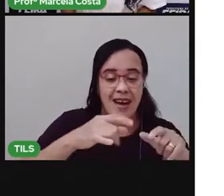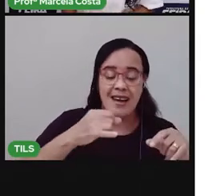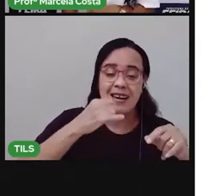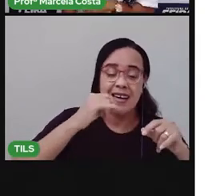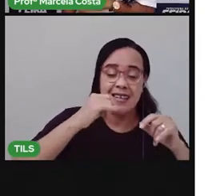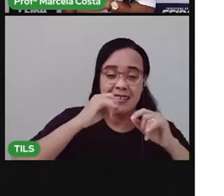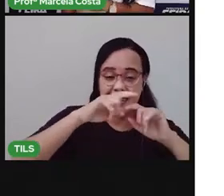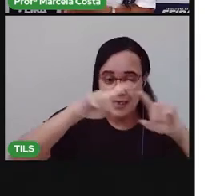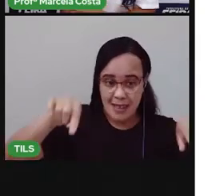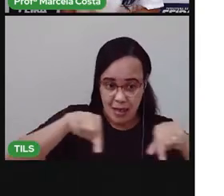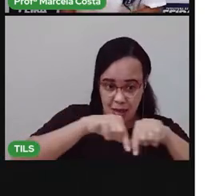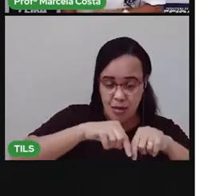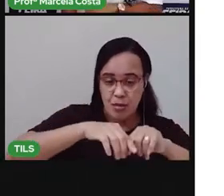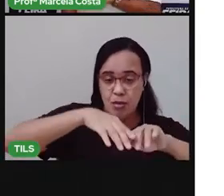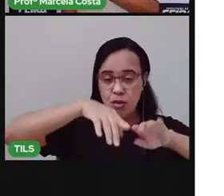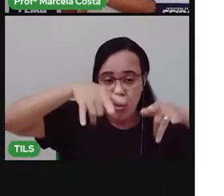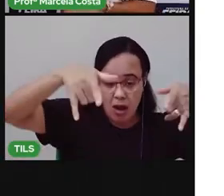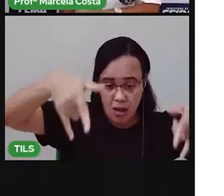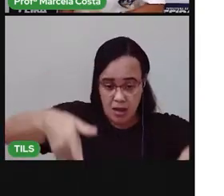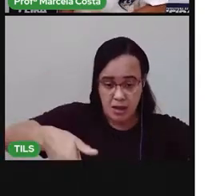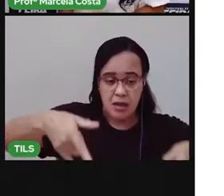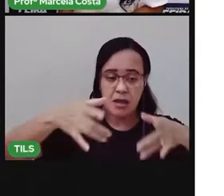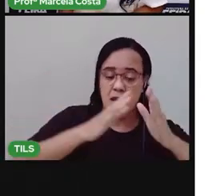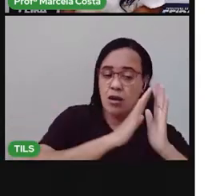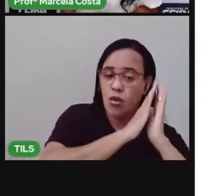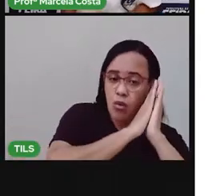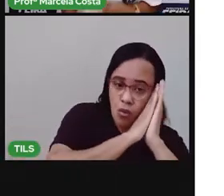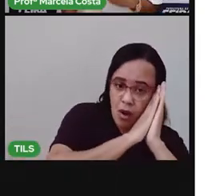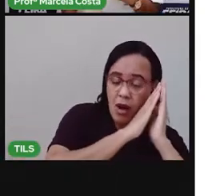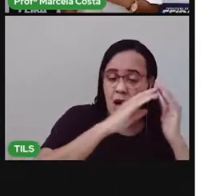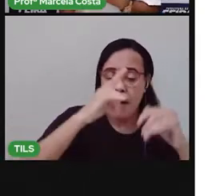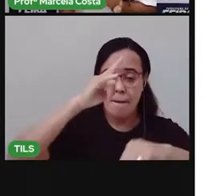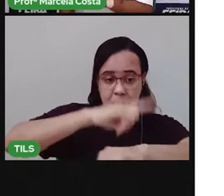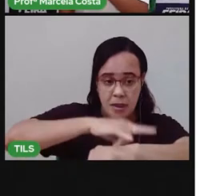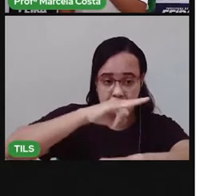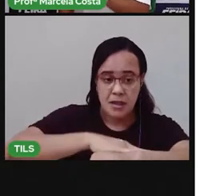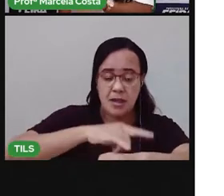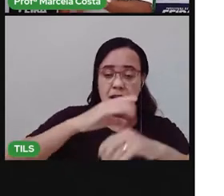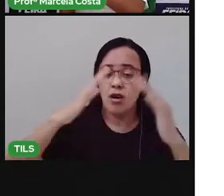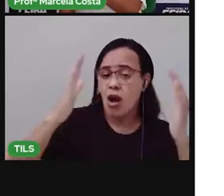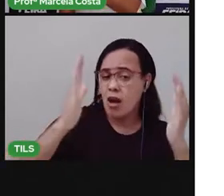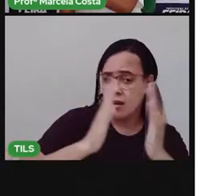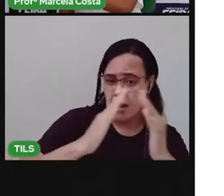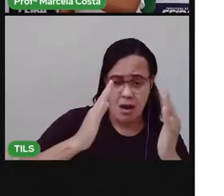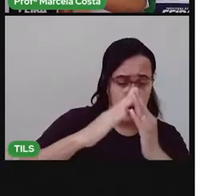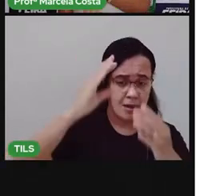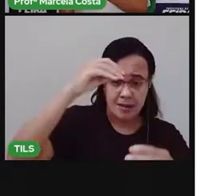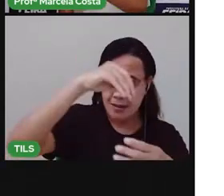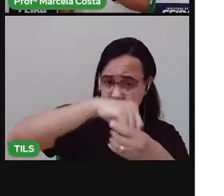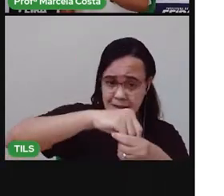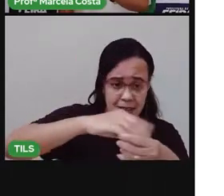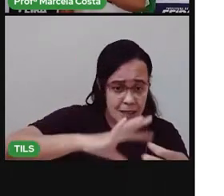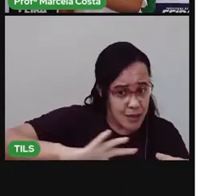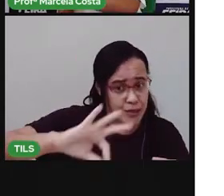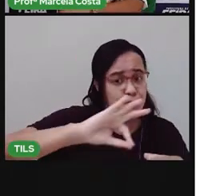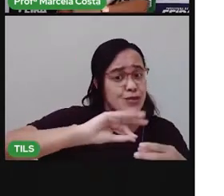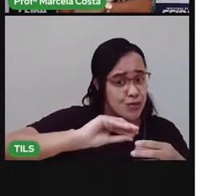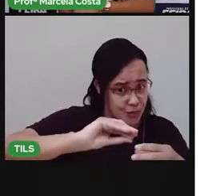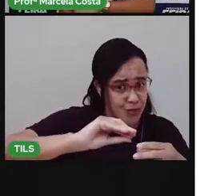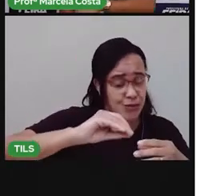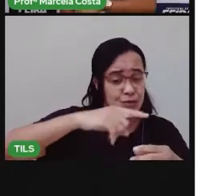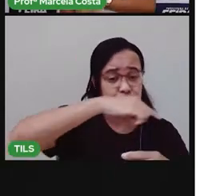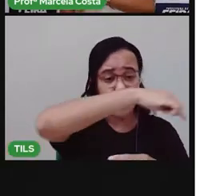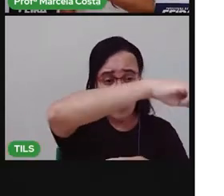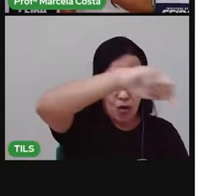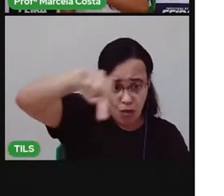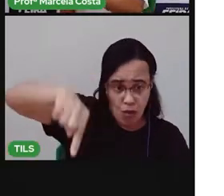quarto é o banheiro a casa como um todo a casa o entorno